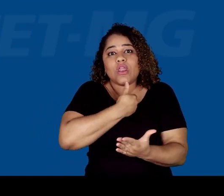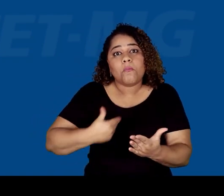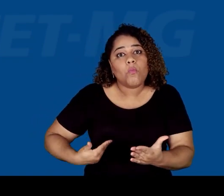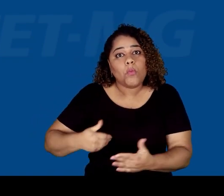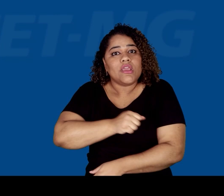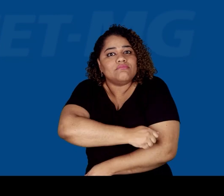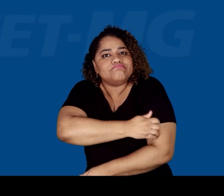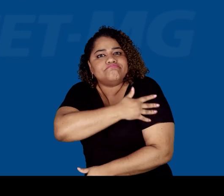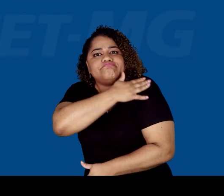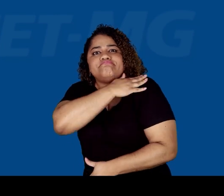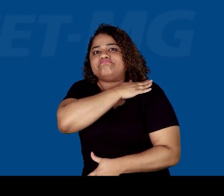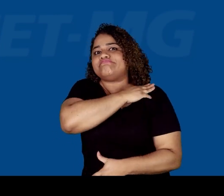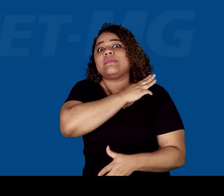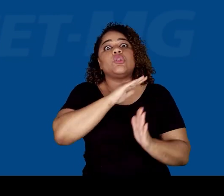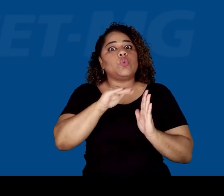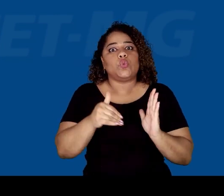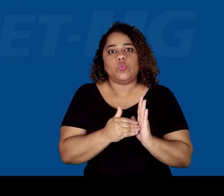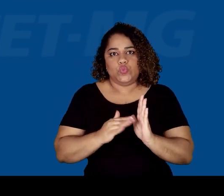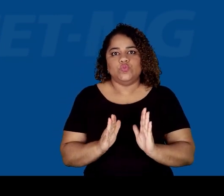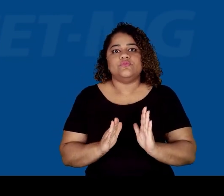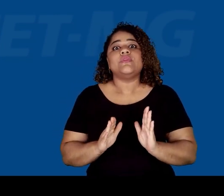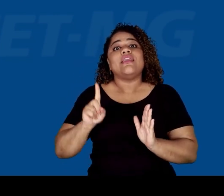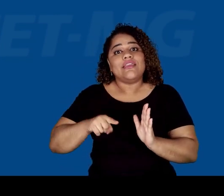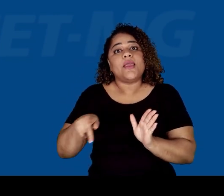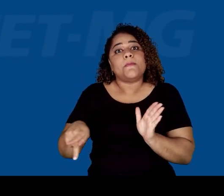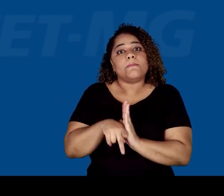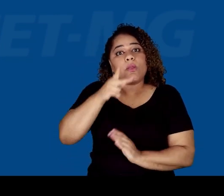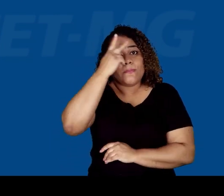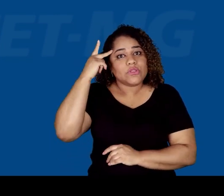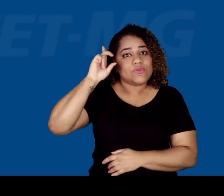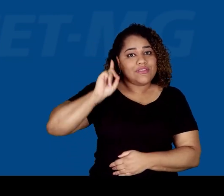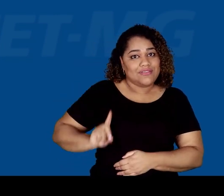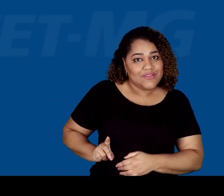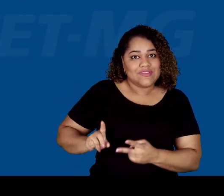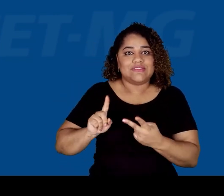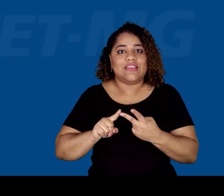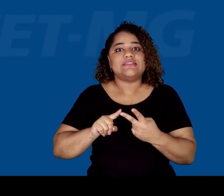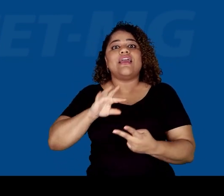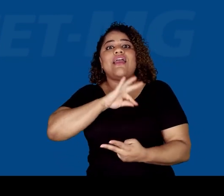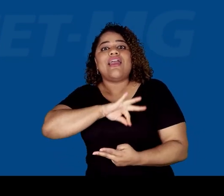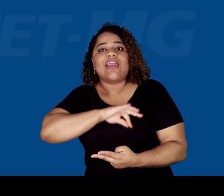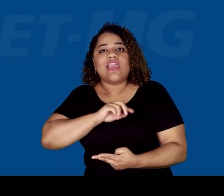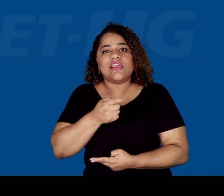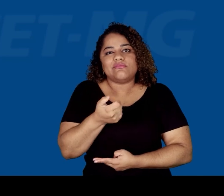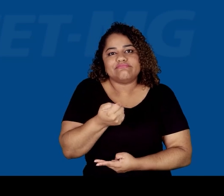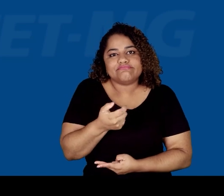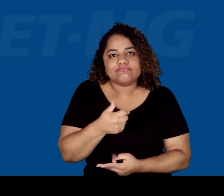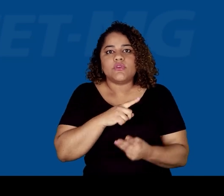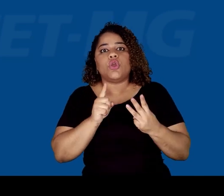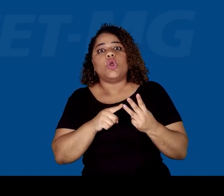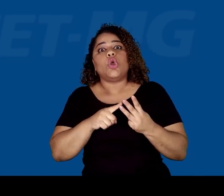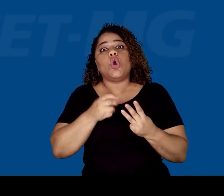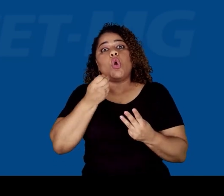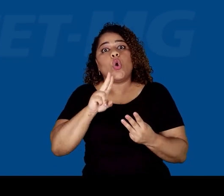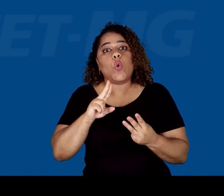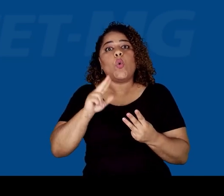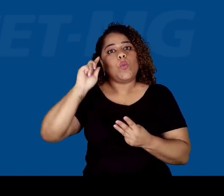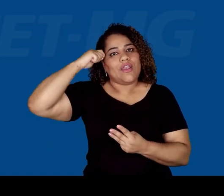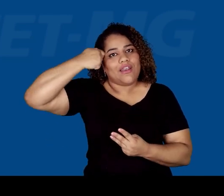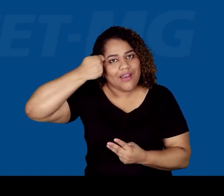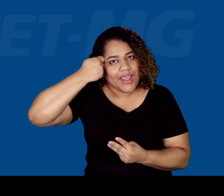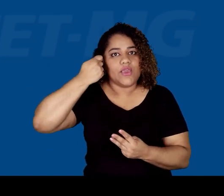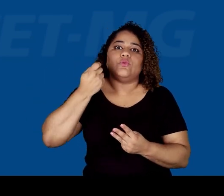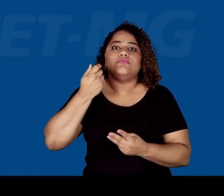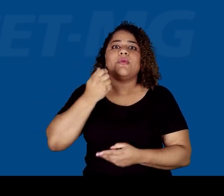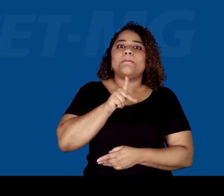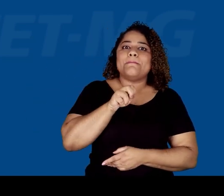frequentaram integralmente a escola pública. As cotas são reservadas para pessoas com deficiência, para pessoas com baixa renda e para